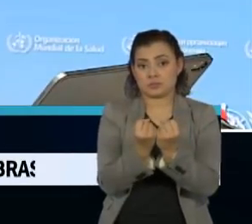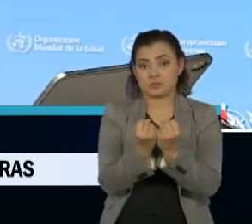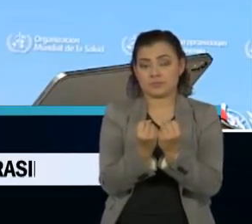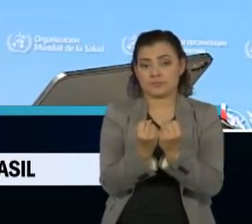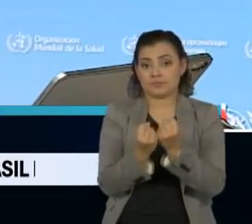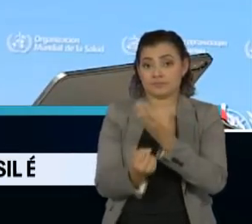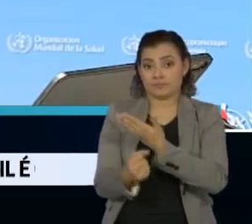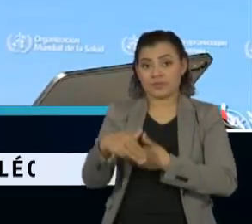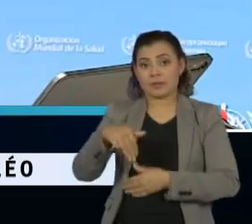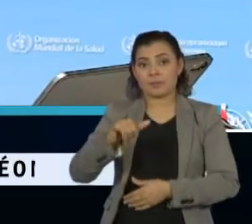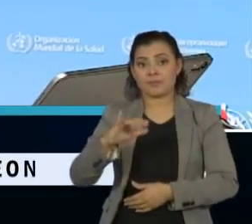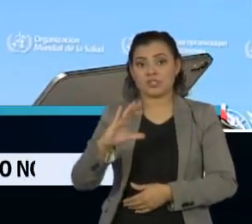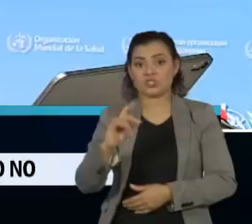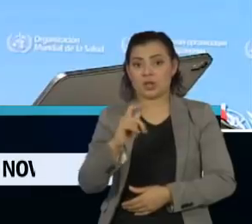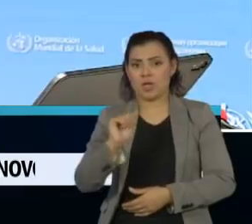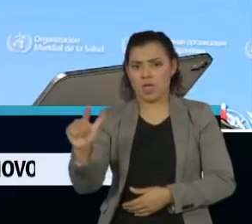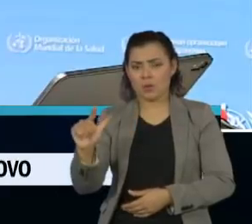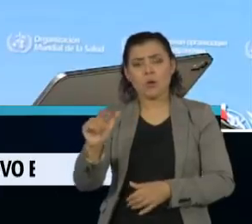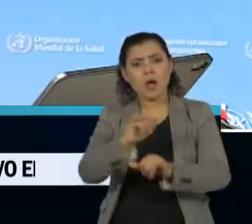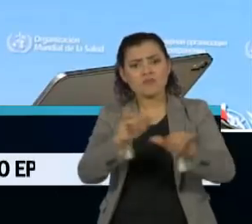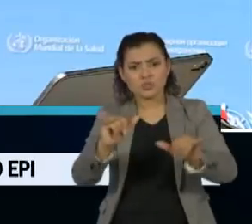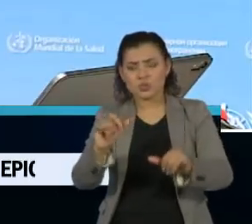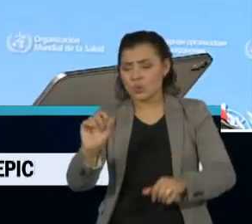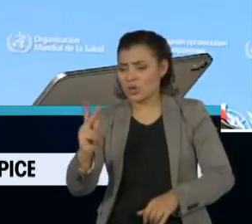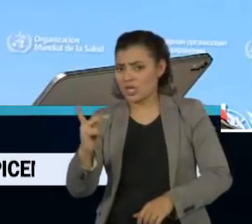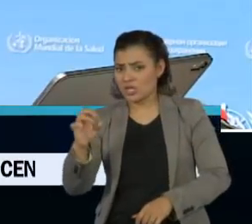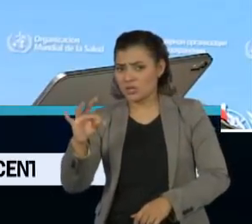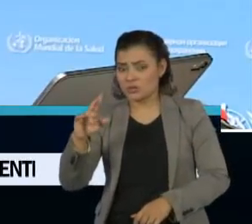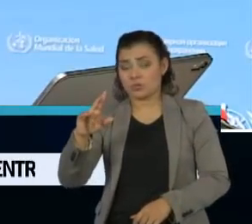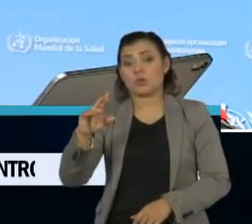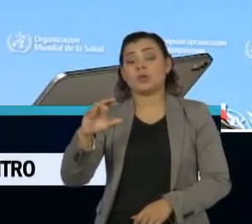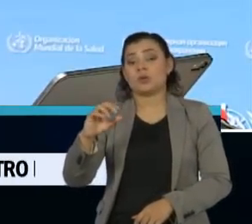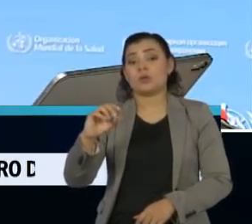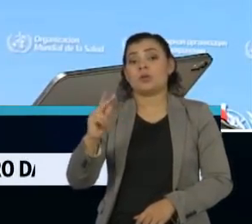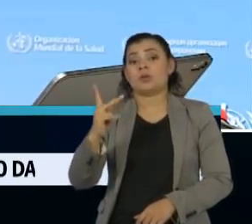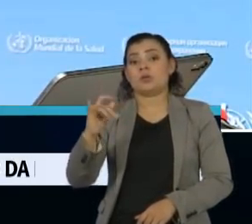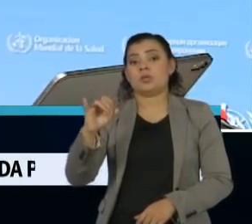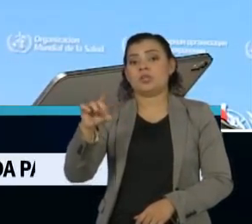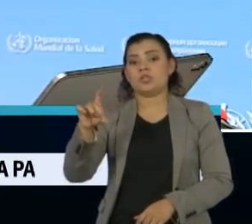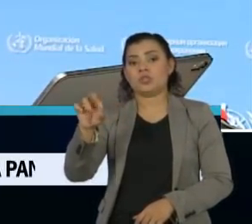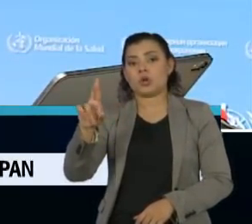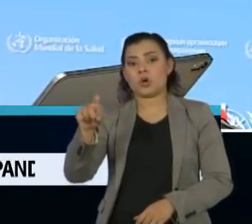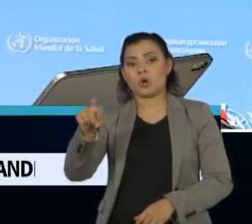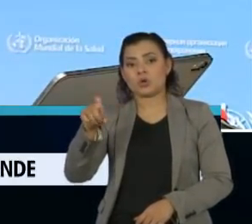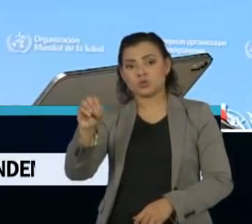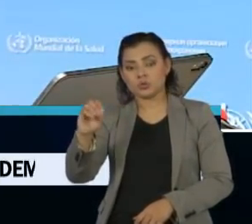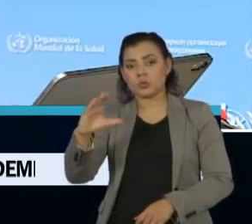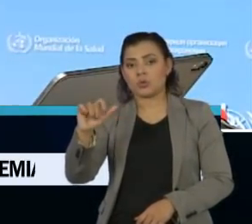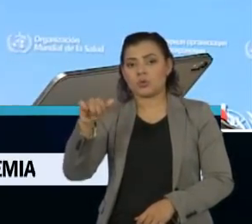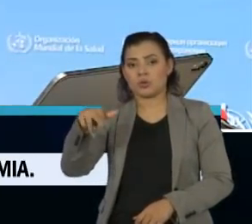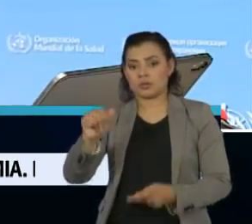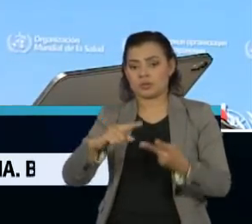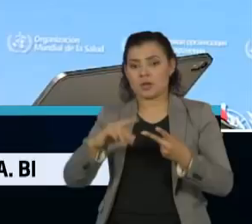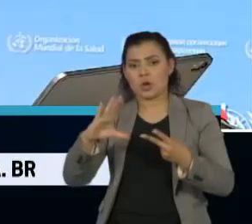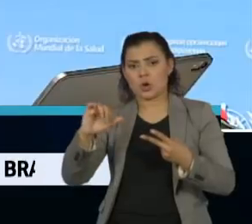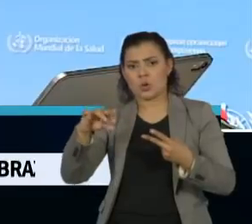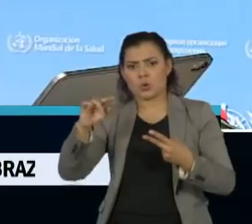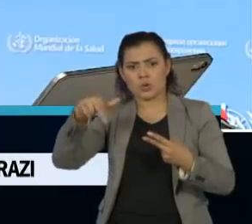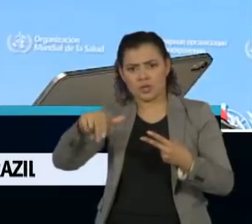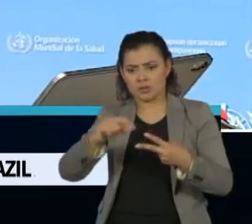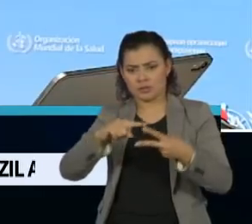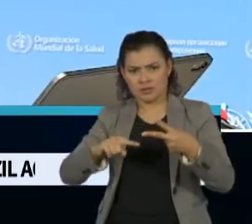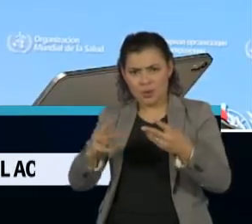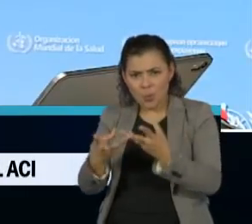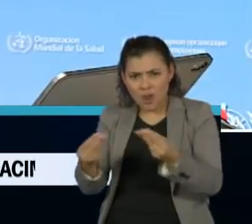Michael Ryan, alertou que a cloroquina e a hidroxicloroquina não têm sido efetivas no tratamento da covid-19 e que há